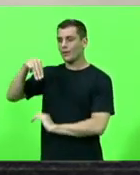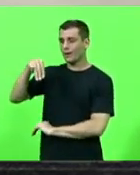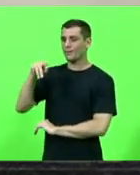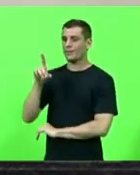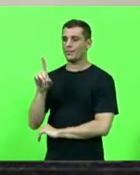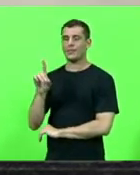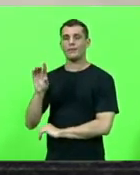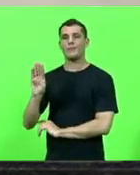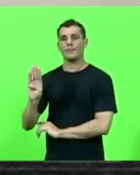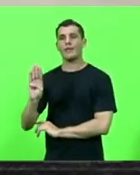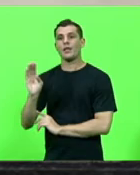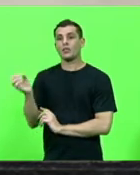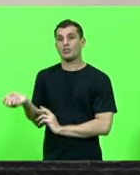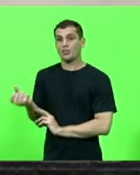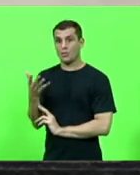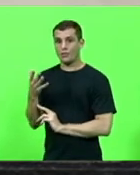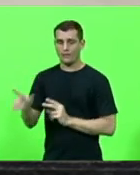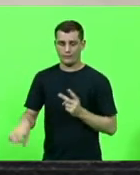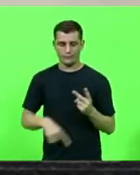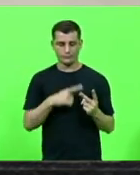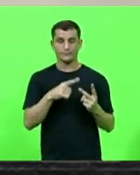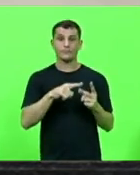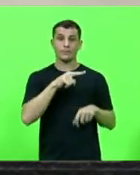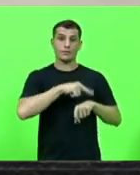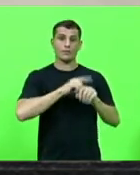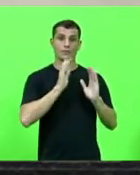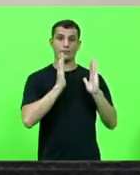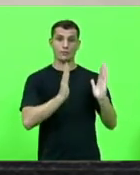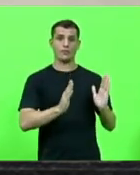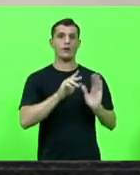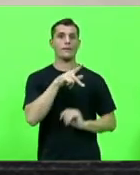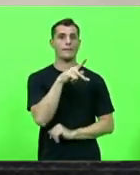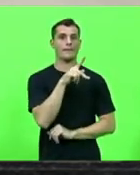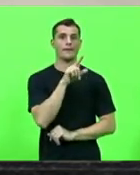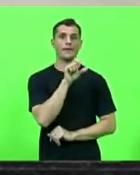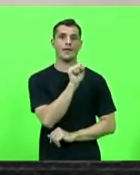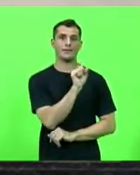segundo horário pertence ao PSL